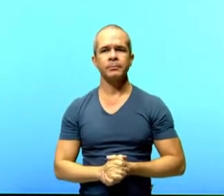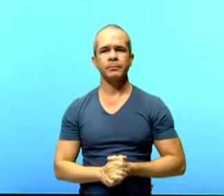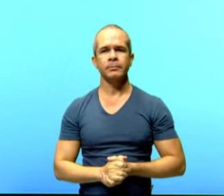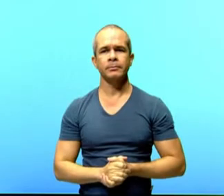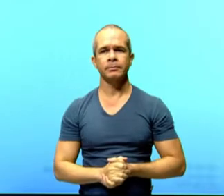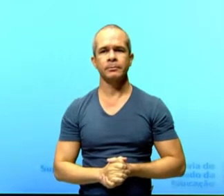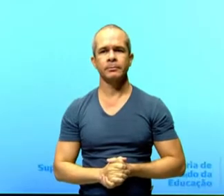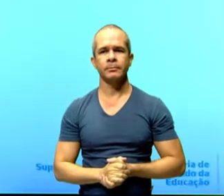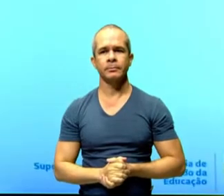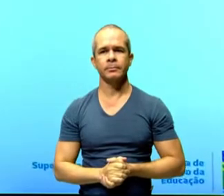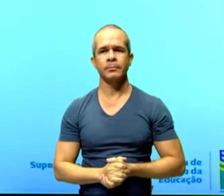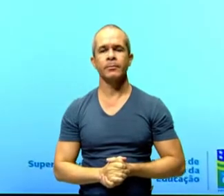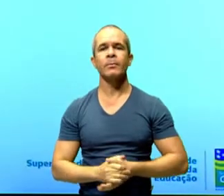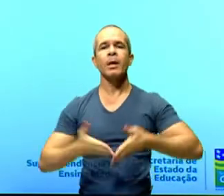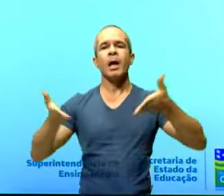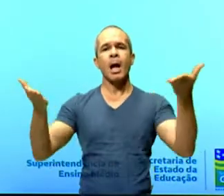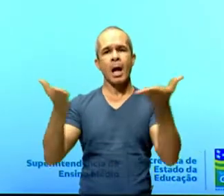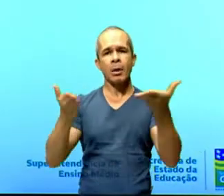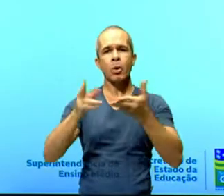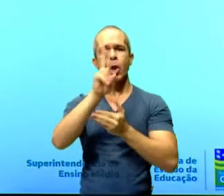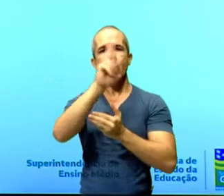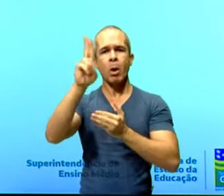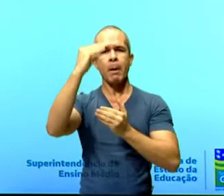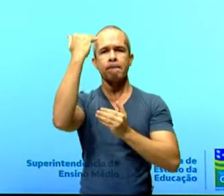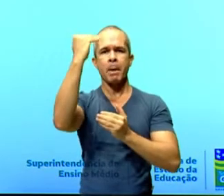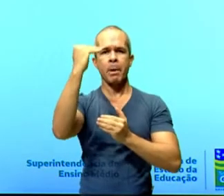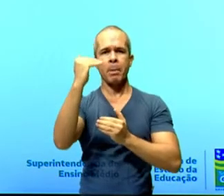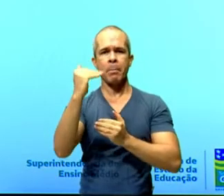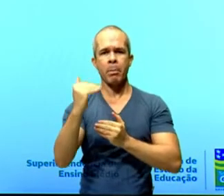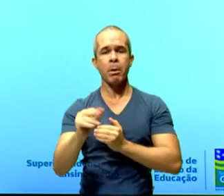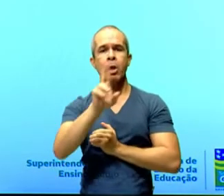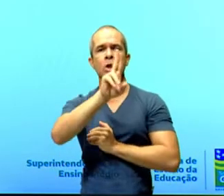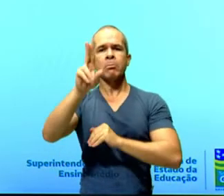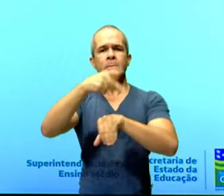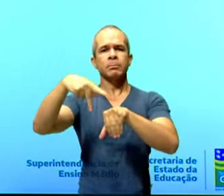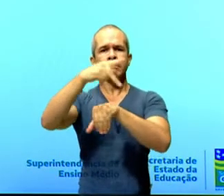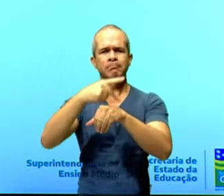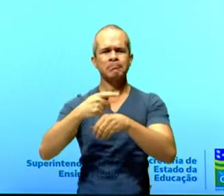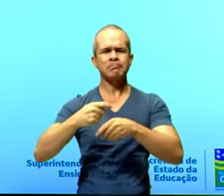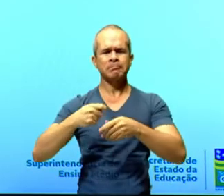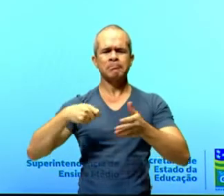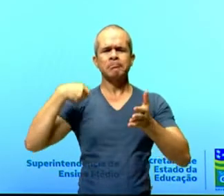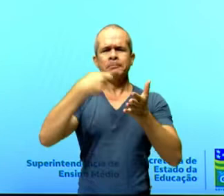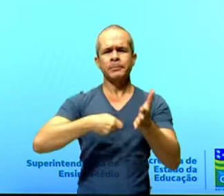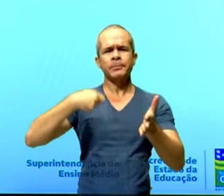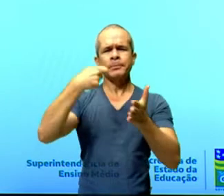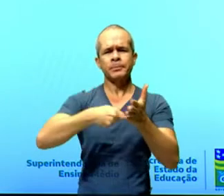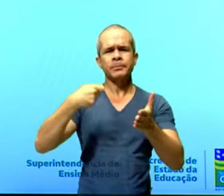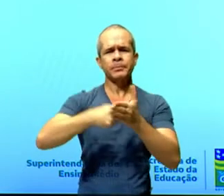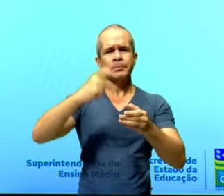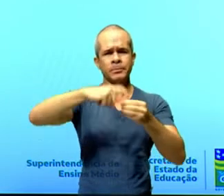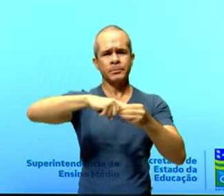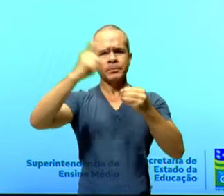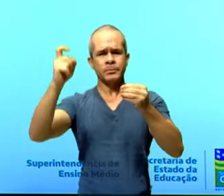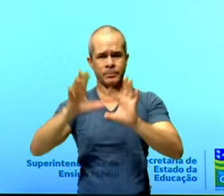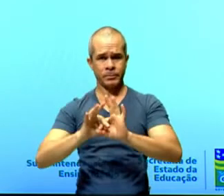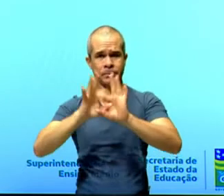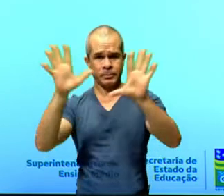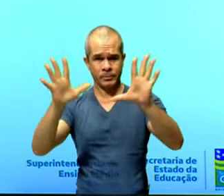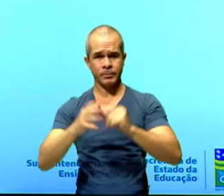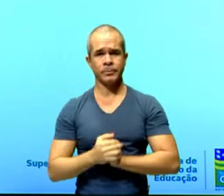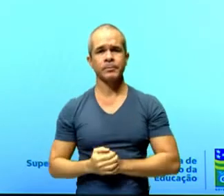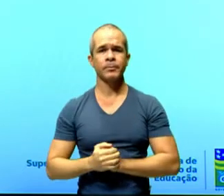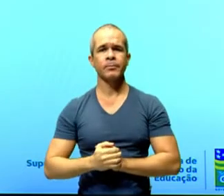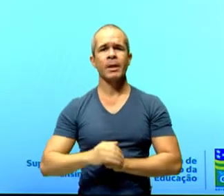Separei também para vocês alguns países que lutaram pela independência. Então, aí a gente destaca o